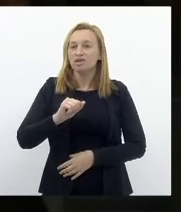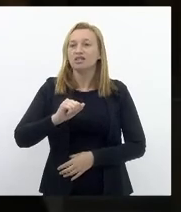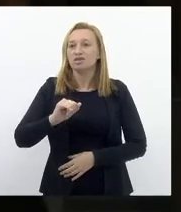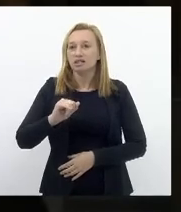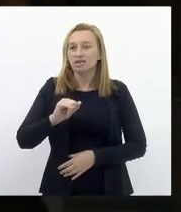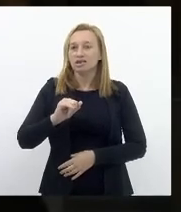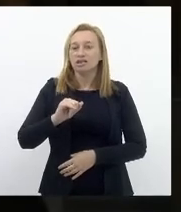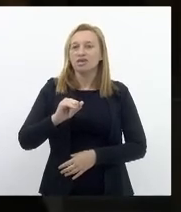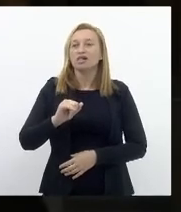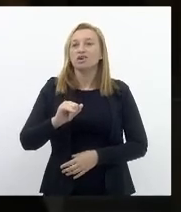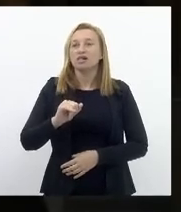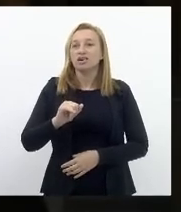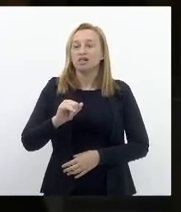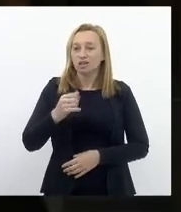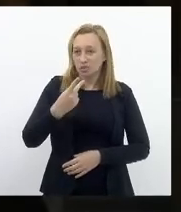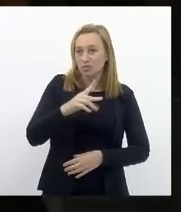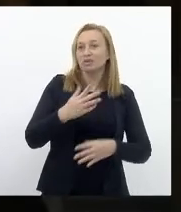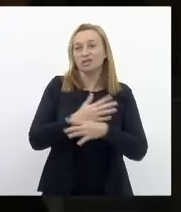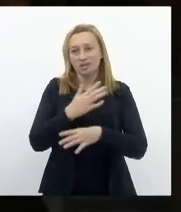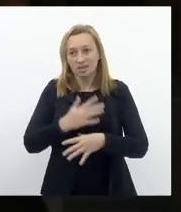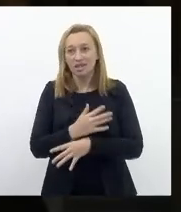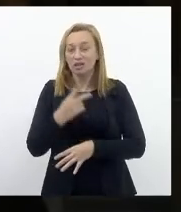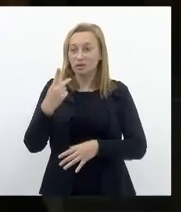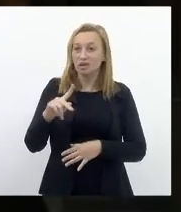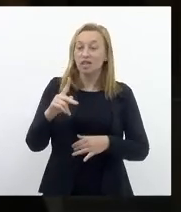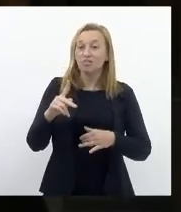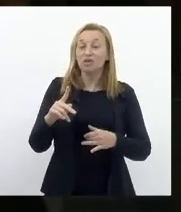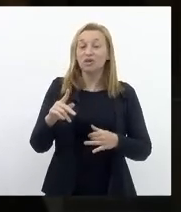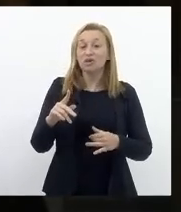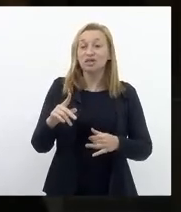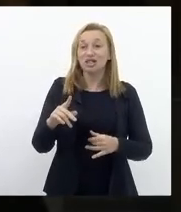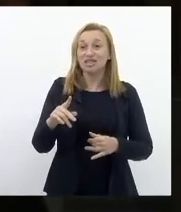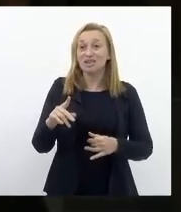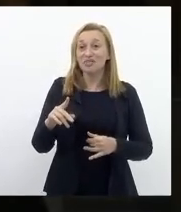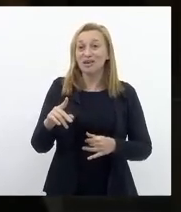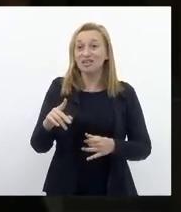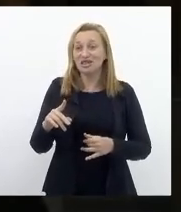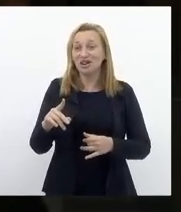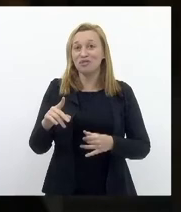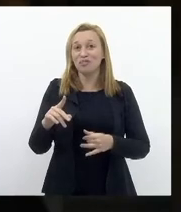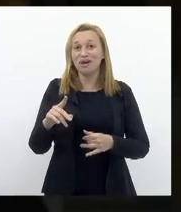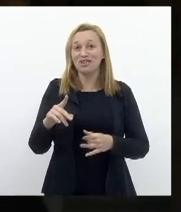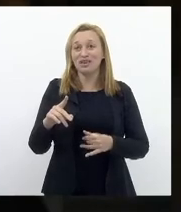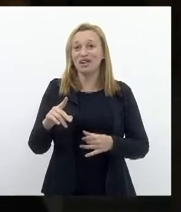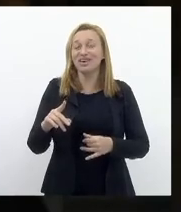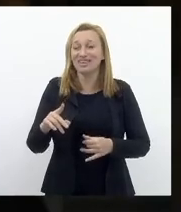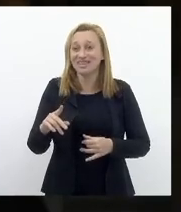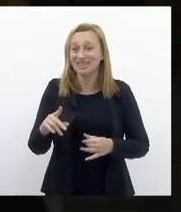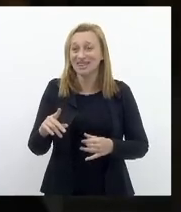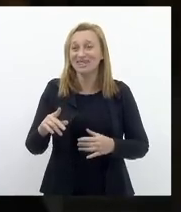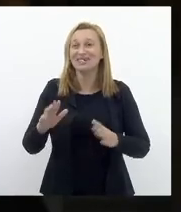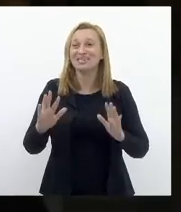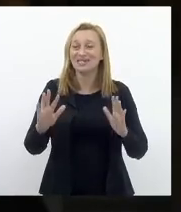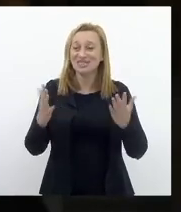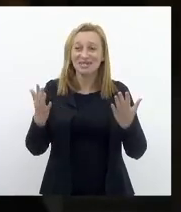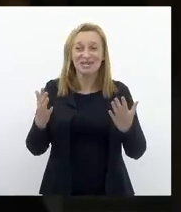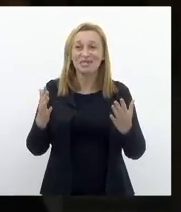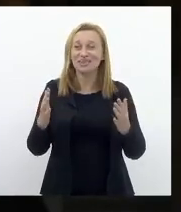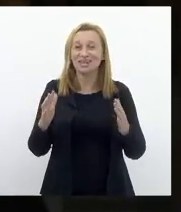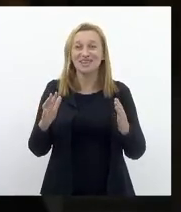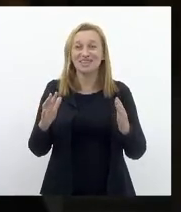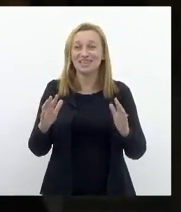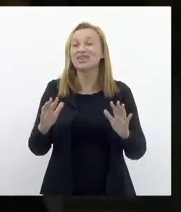Como tive a honra De ir ao seu aniversário Há duas semanas atrás É impressionante Que vejo A população de Magé